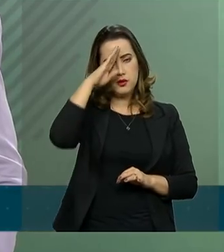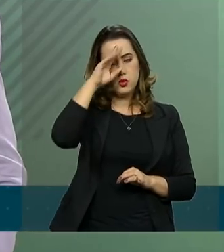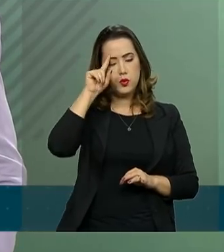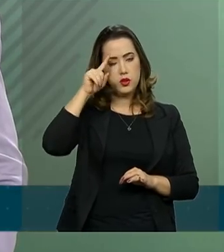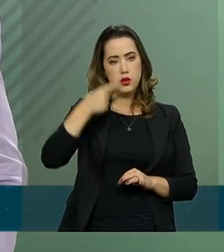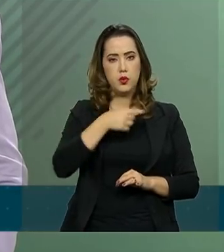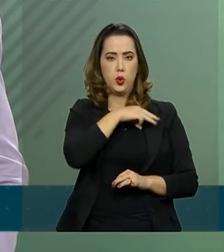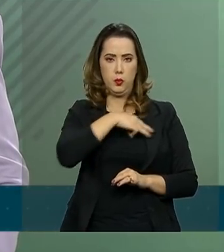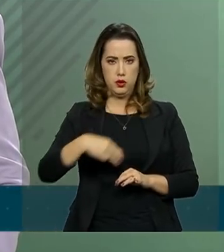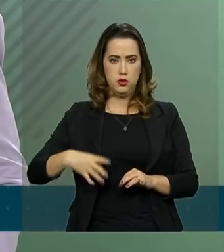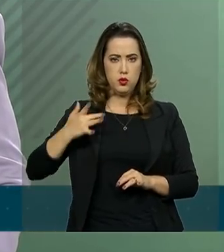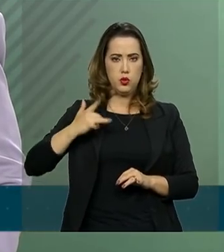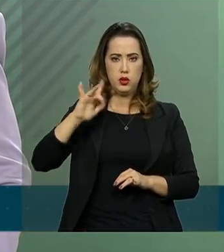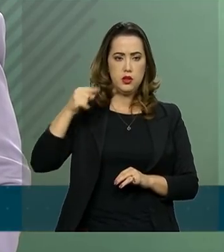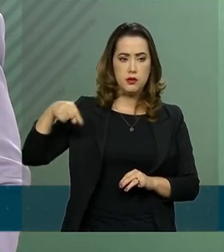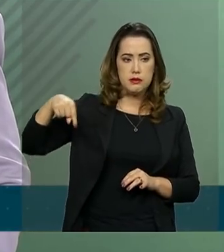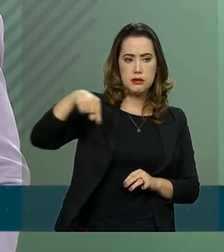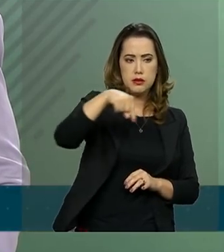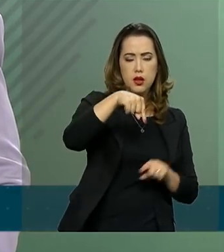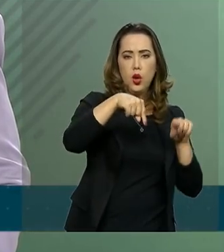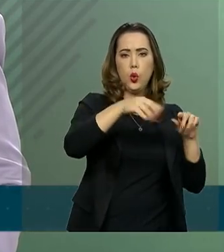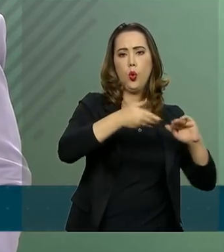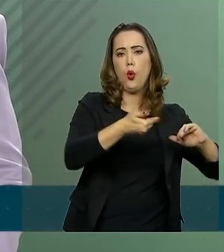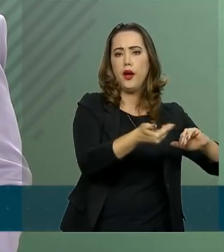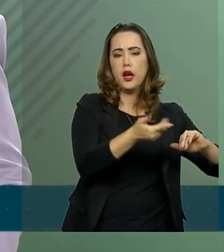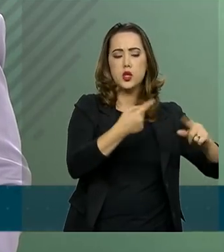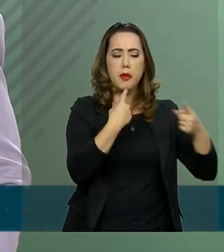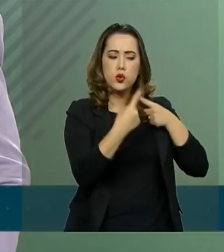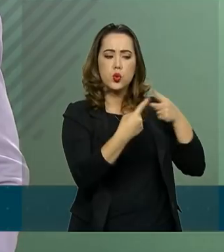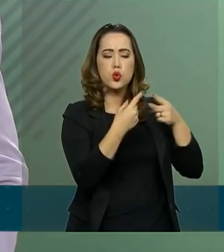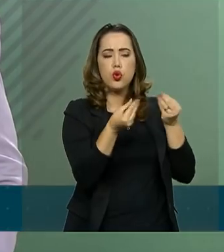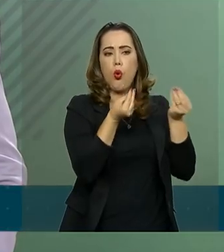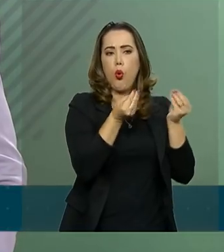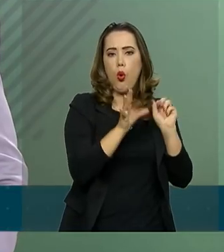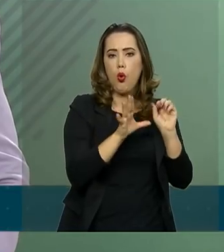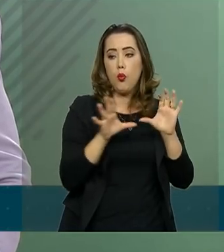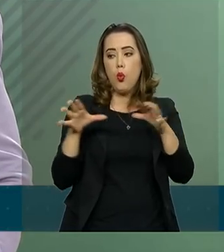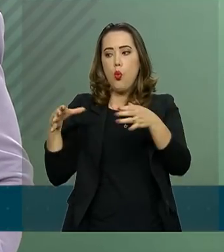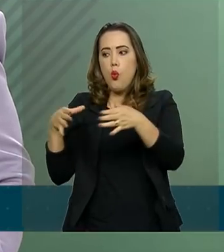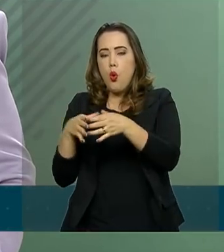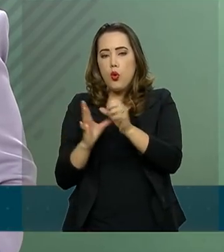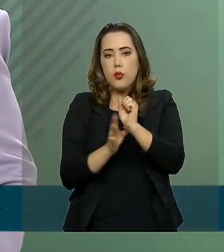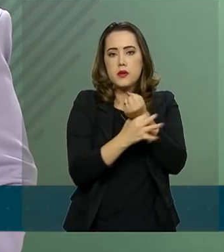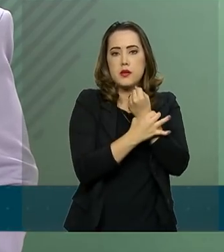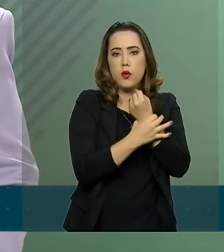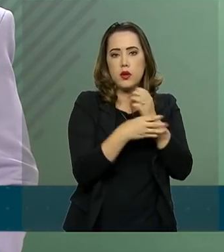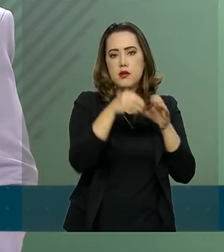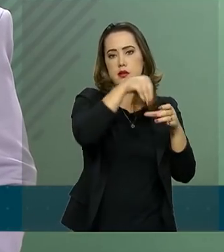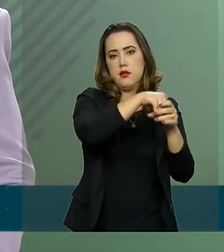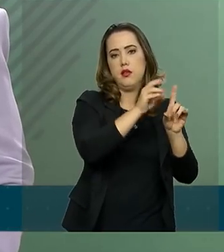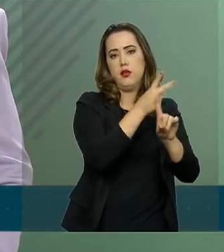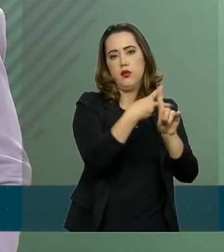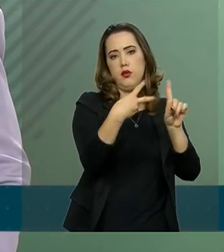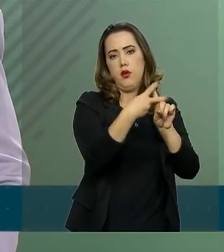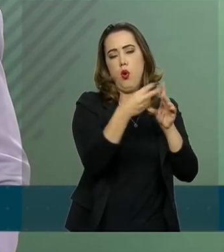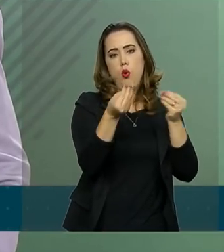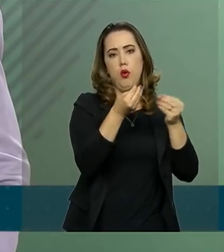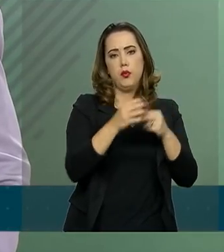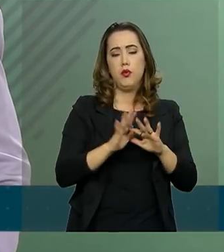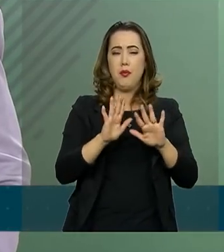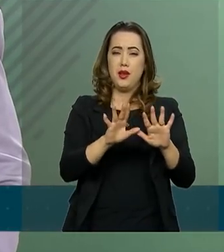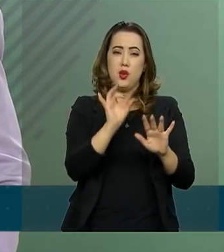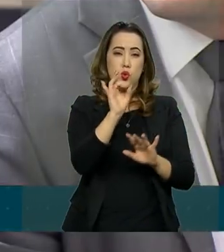as percepções referentes à questão da segurança pública, mas não exclusivamente estas. Quais outras?